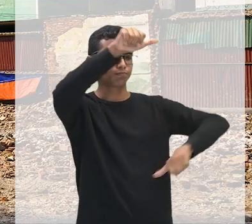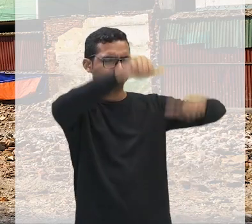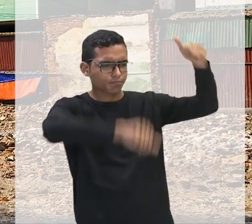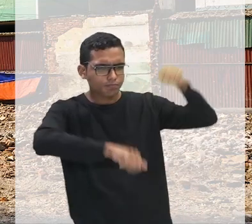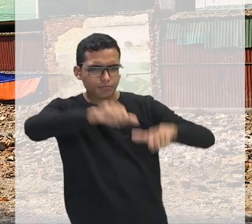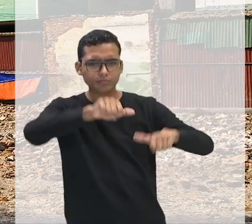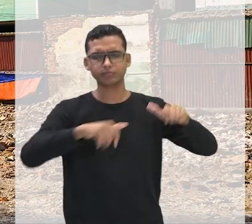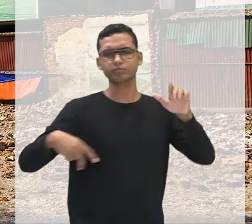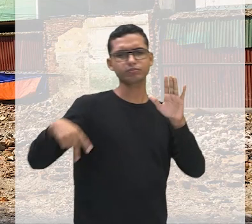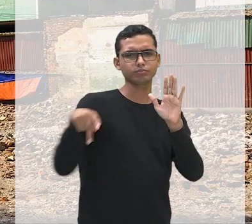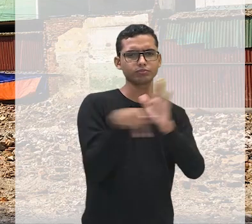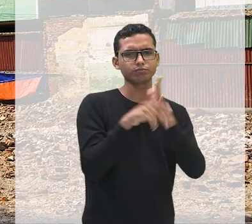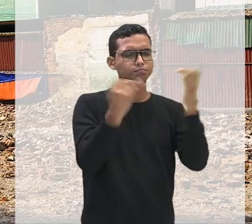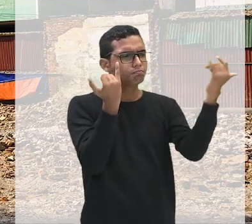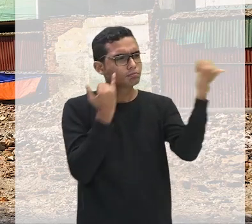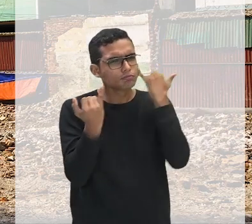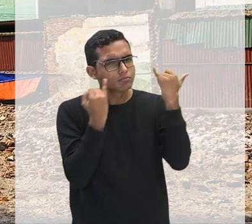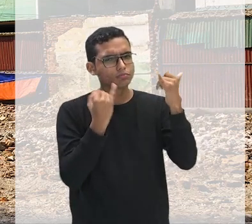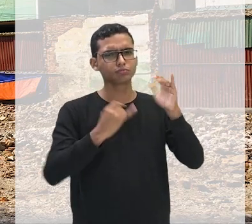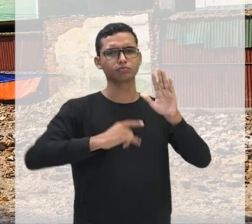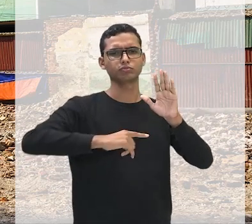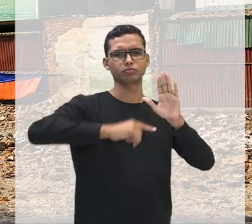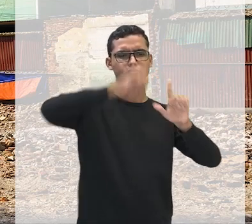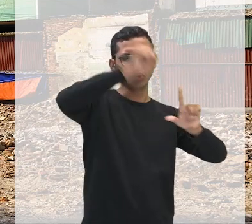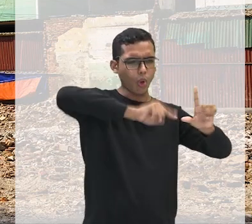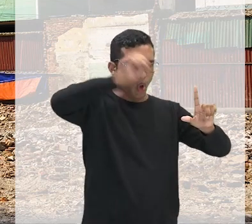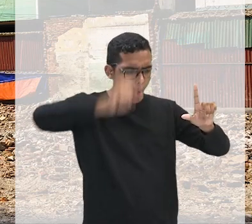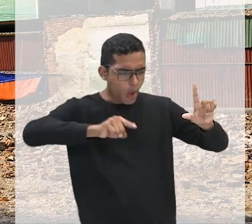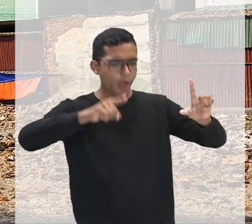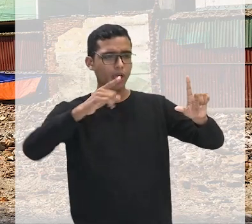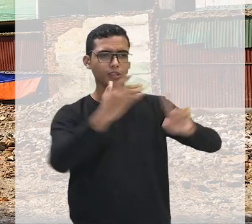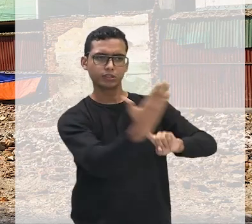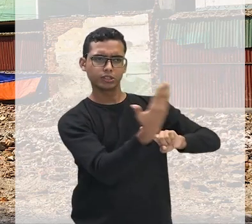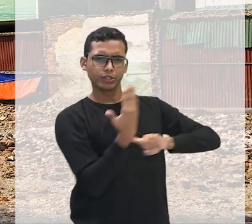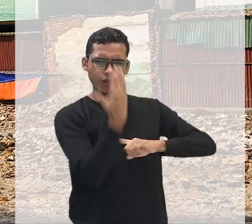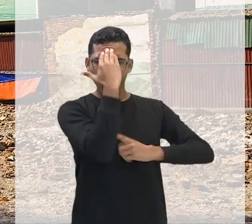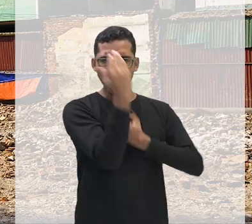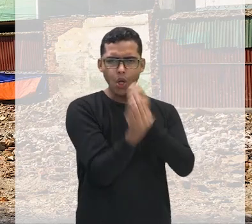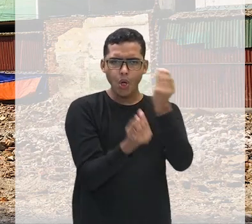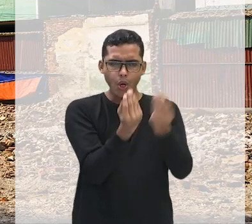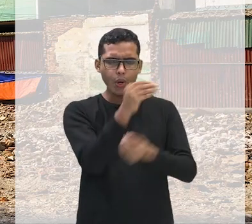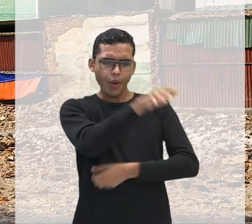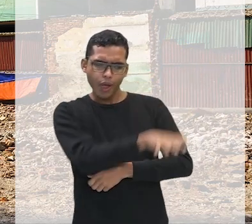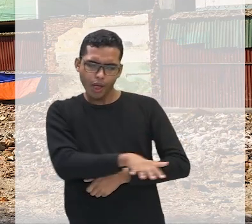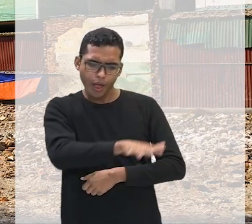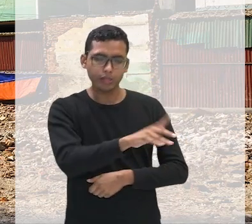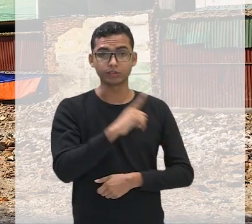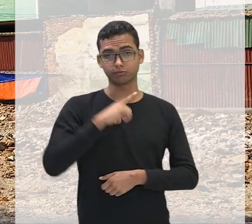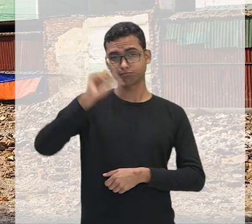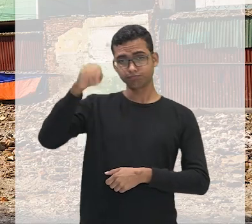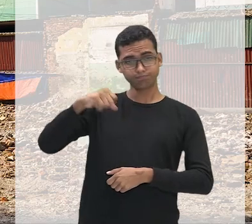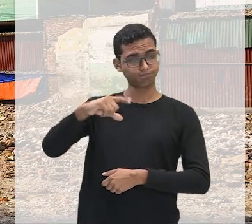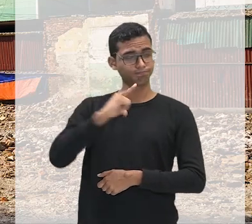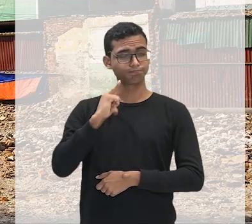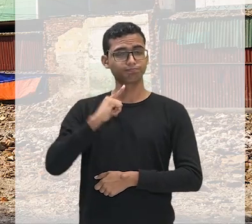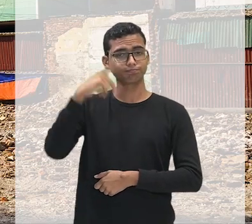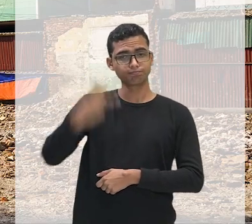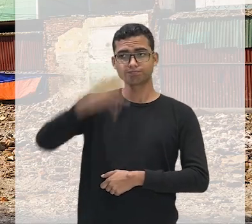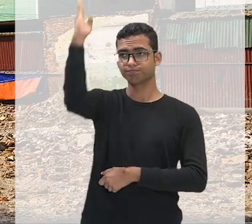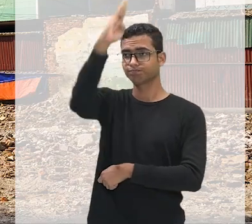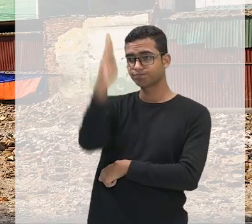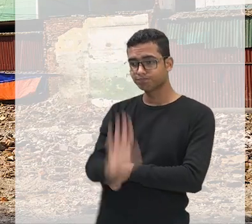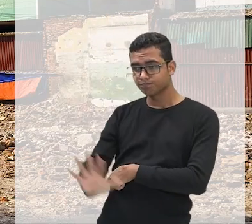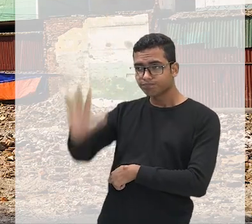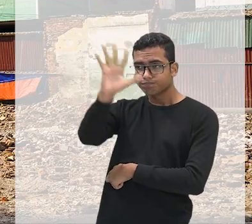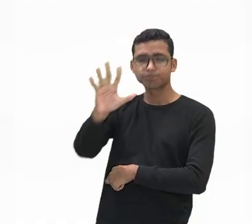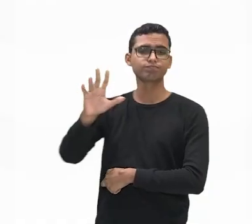analisa dados que fazem a gente entender que essa dinâmica realmente ela está acontecendo no território brasileiro. Vamos